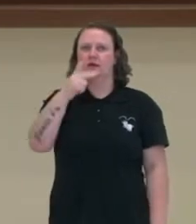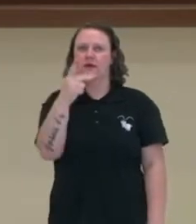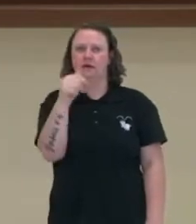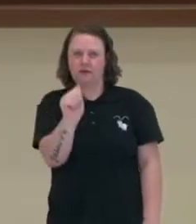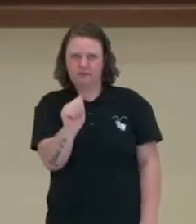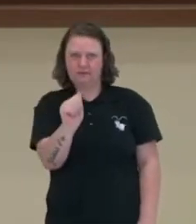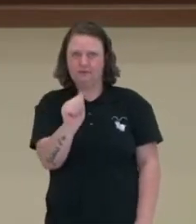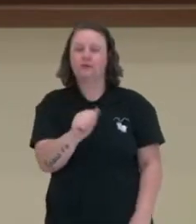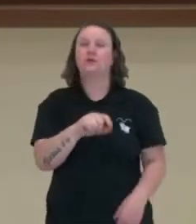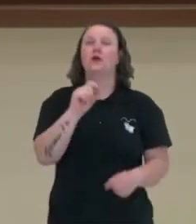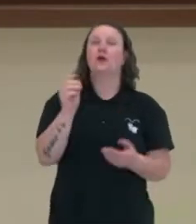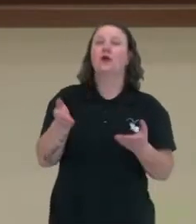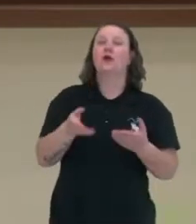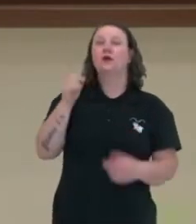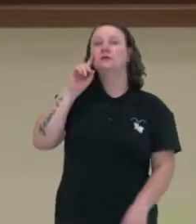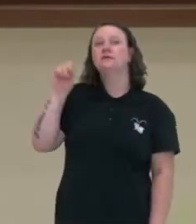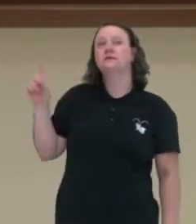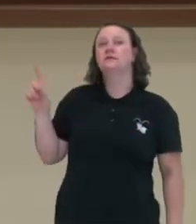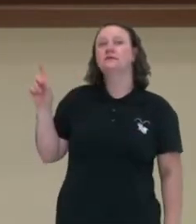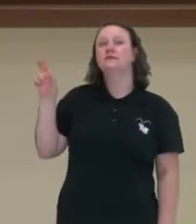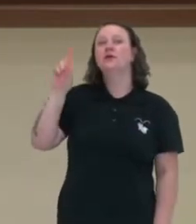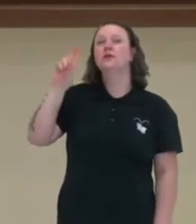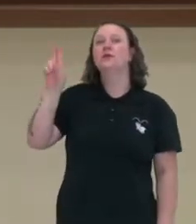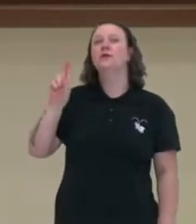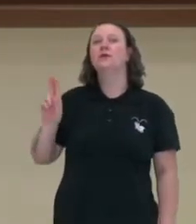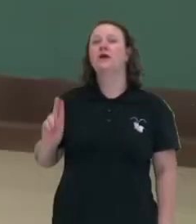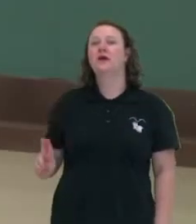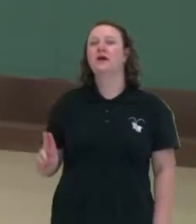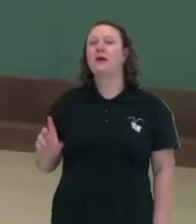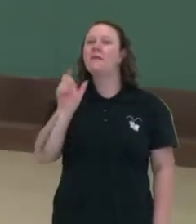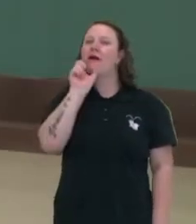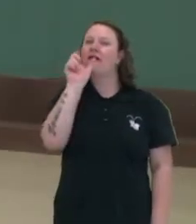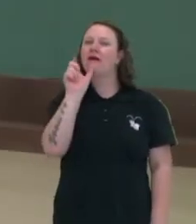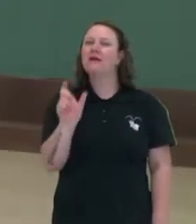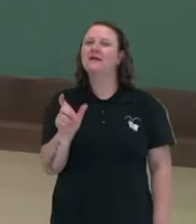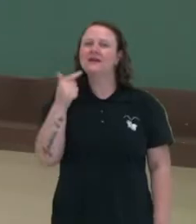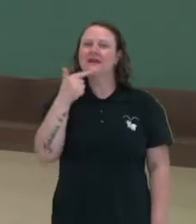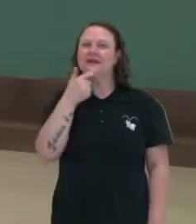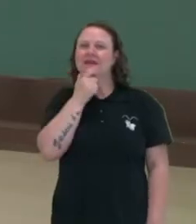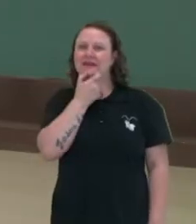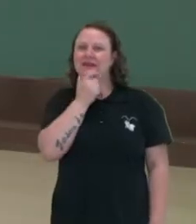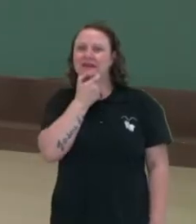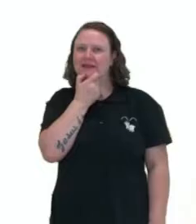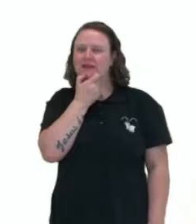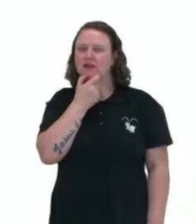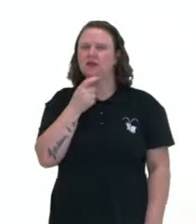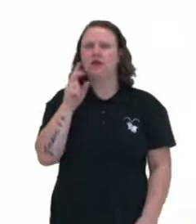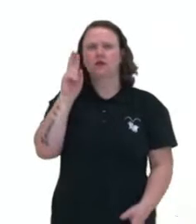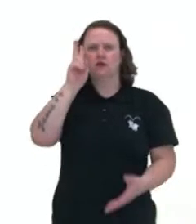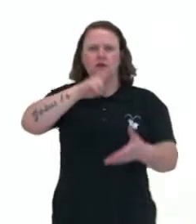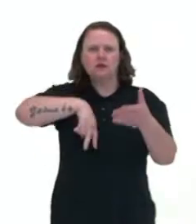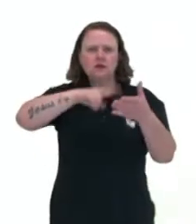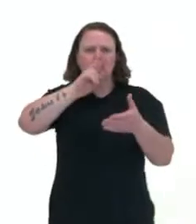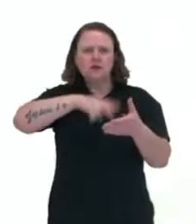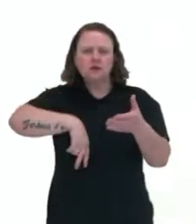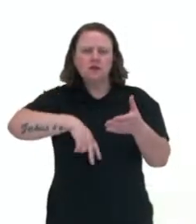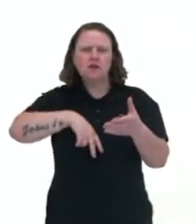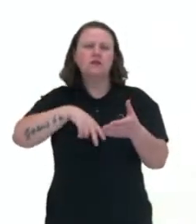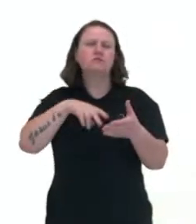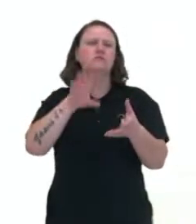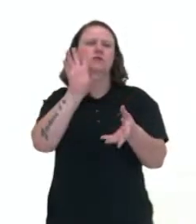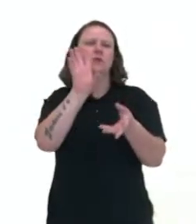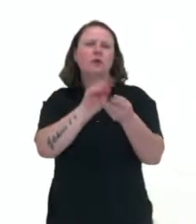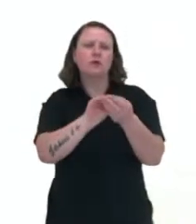Reboot, spin-off e remake. Então, quando você lê uma resenha, às vezes ela pode ser sobre